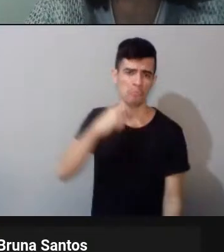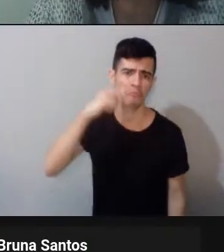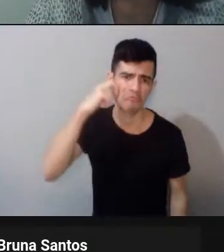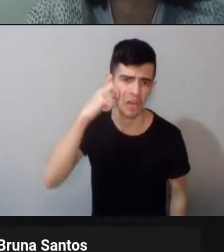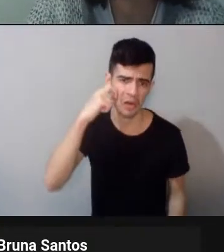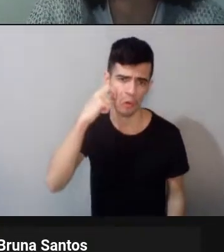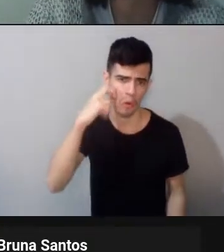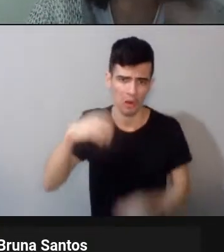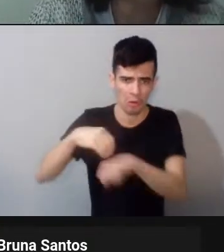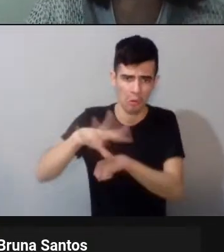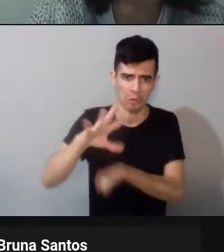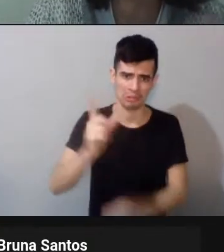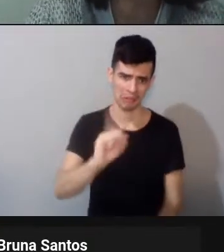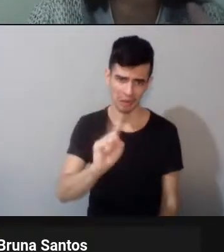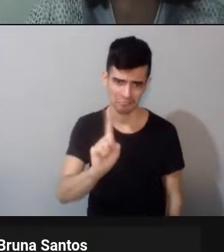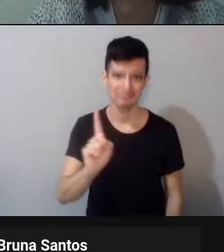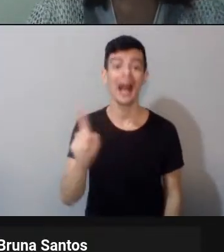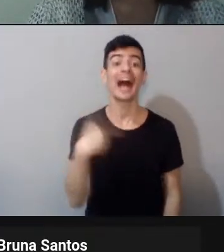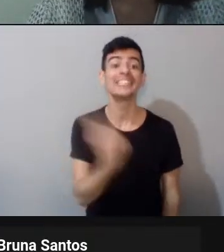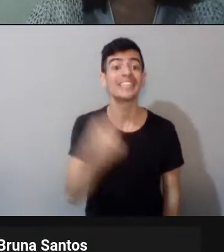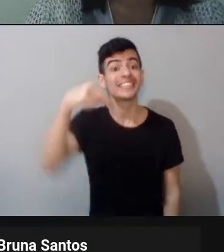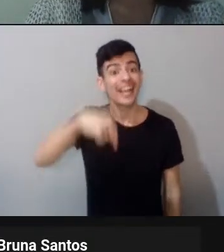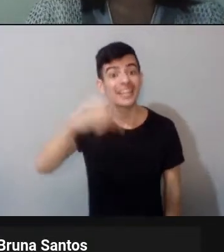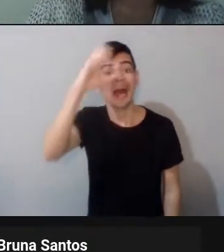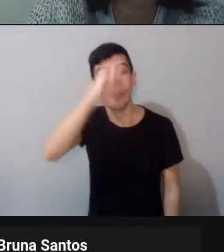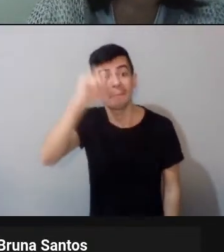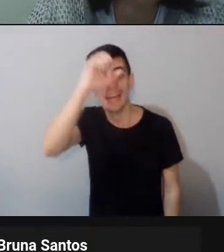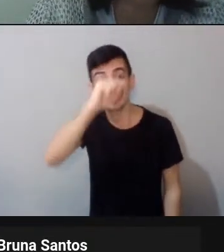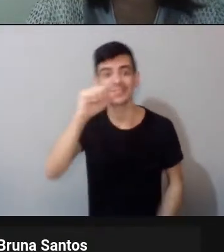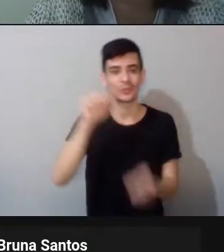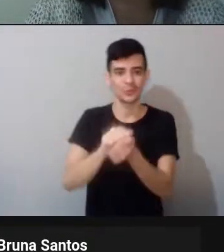aprender junto aqui, né? Eu fiquei com vergonha, mas eu vou repetir.